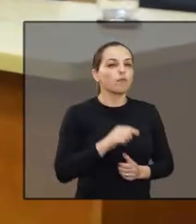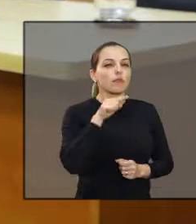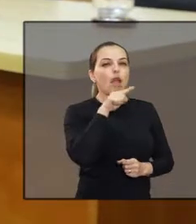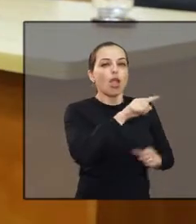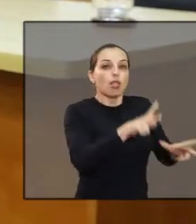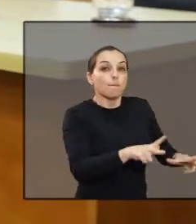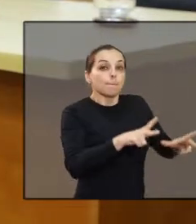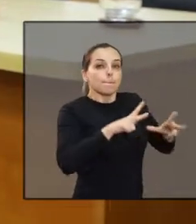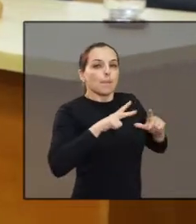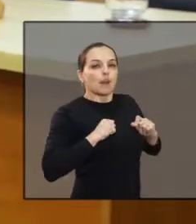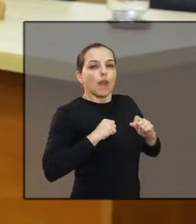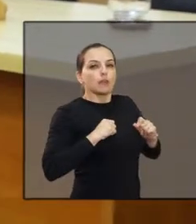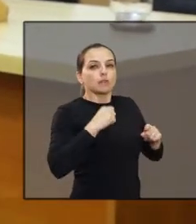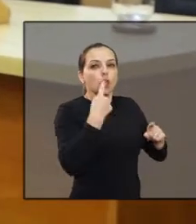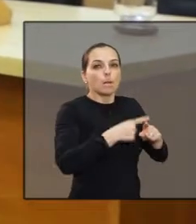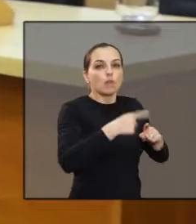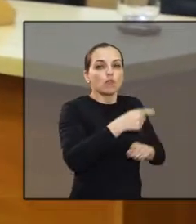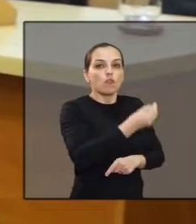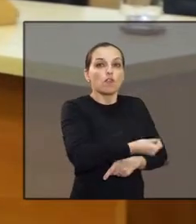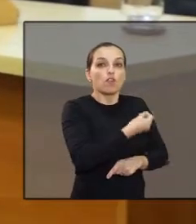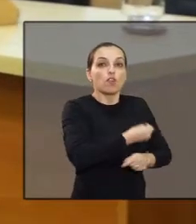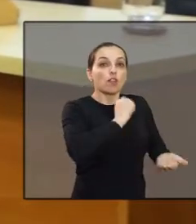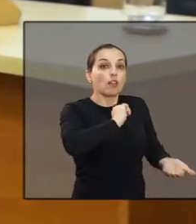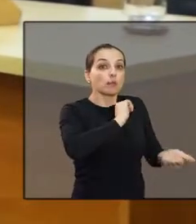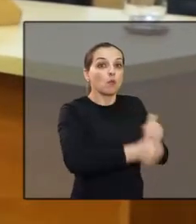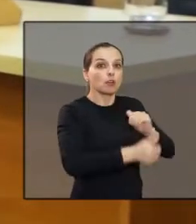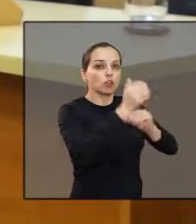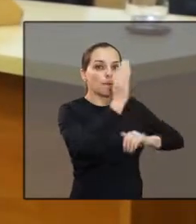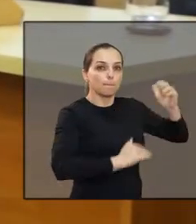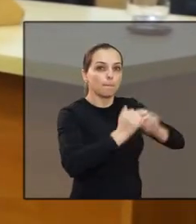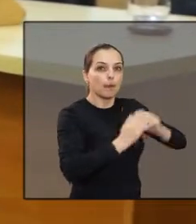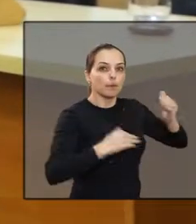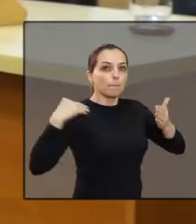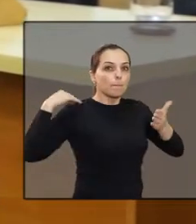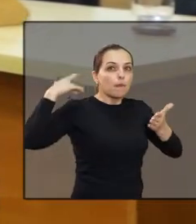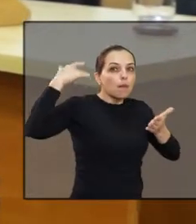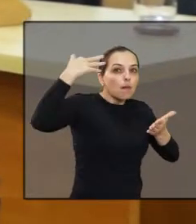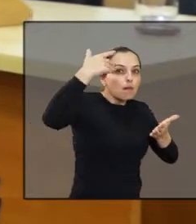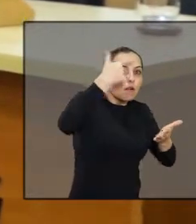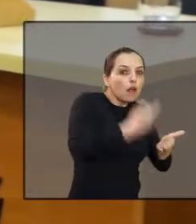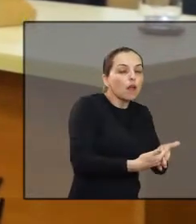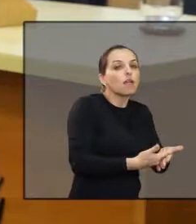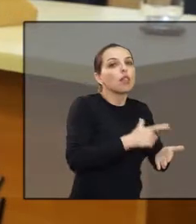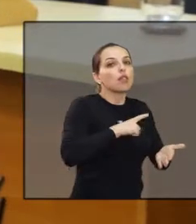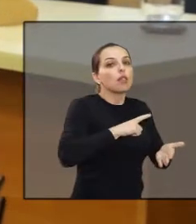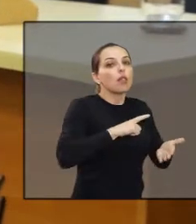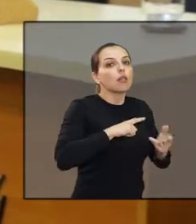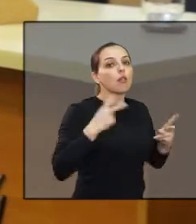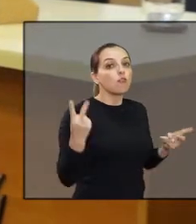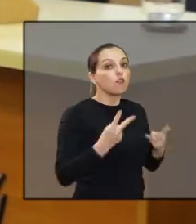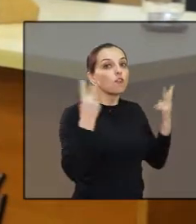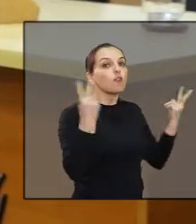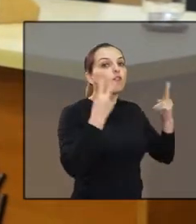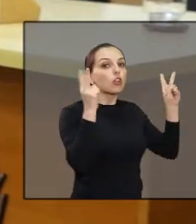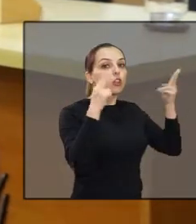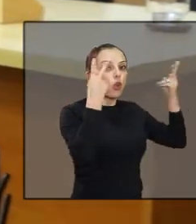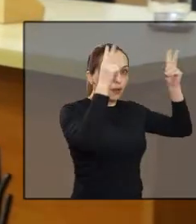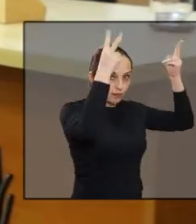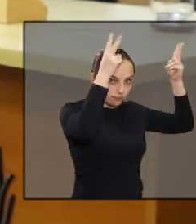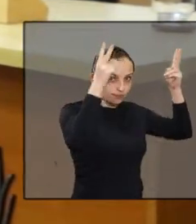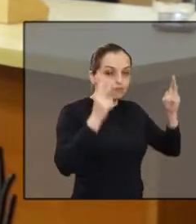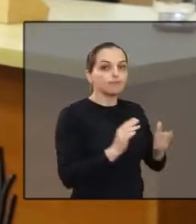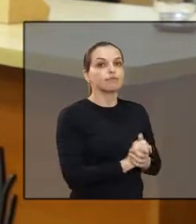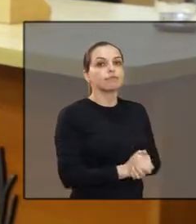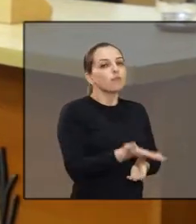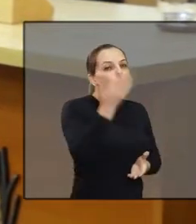É merecedora por tudo que ela tem feito, pela história, uma história de vitórias no esporte, no basquete. E